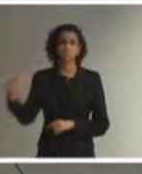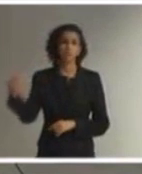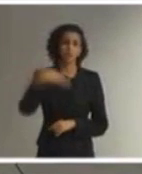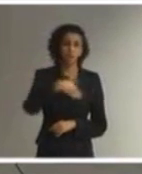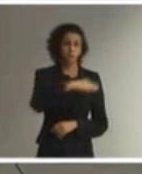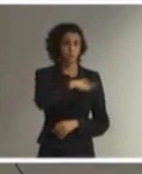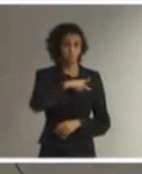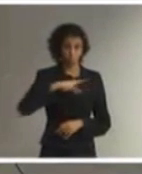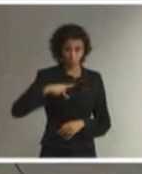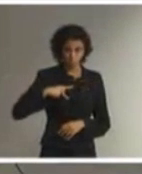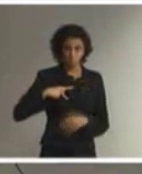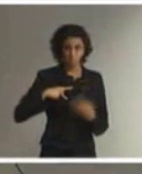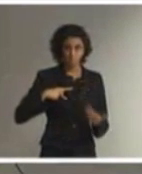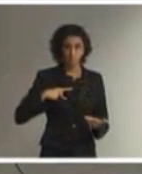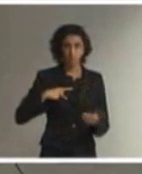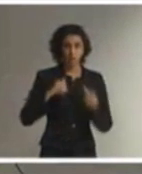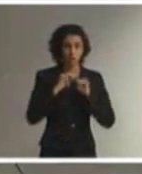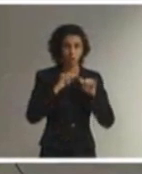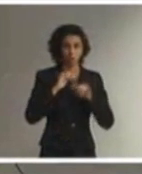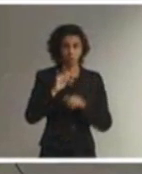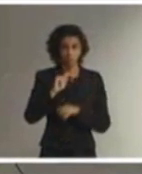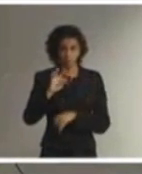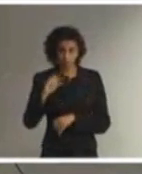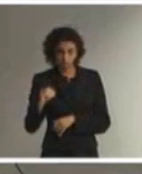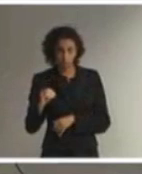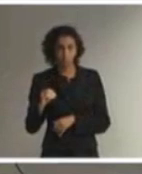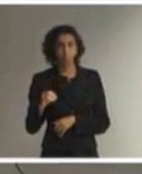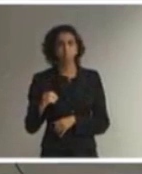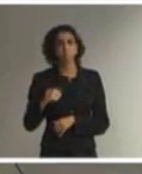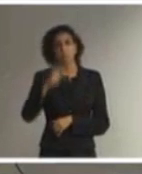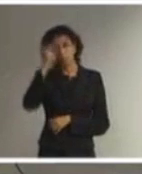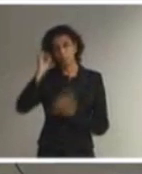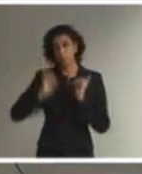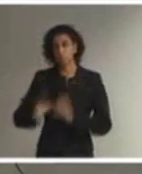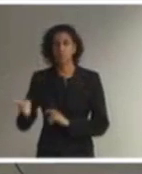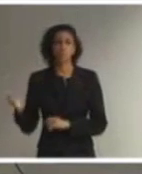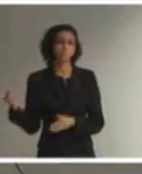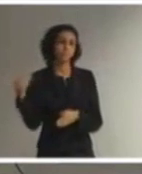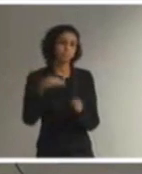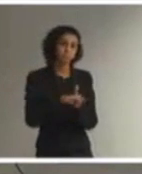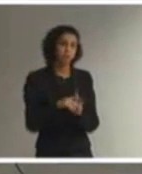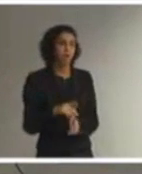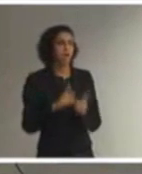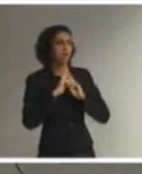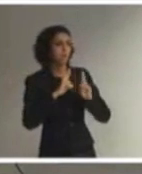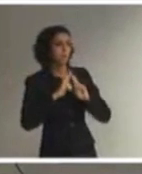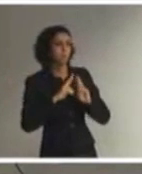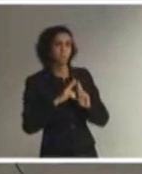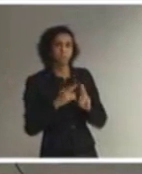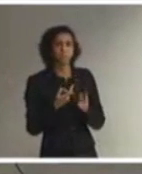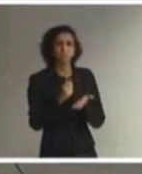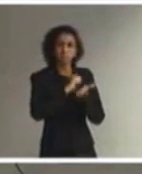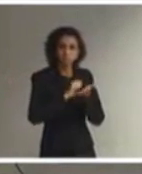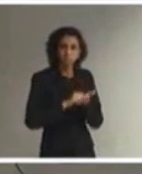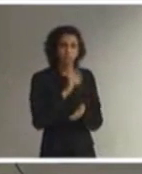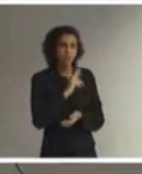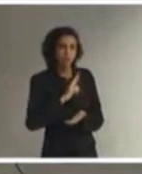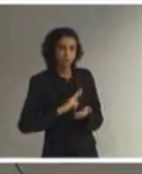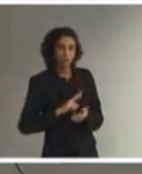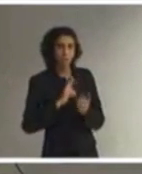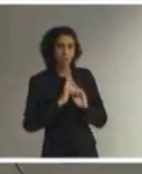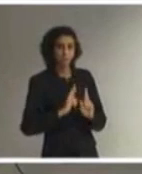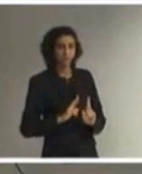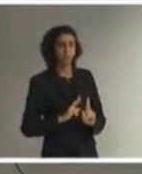a gente chama isso de notícia de fato, ele faz uma reclamação direta ao promotor de justiça ou ao